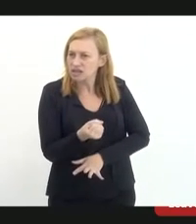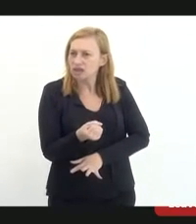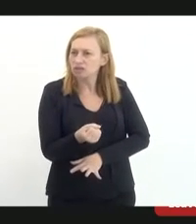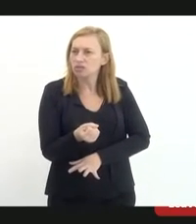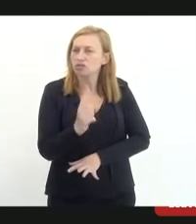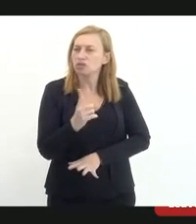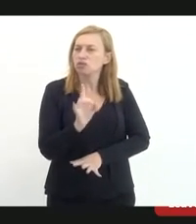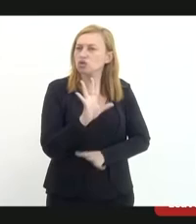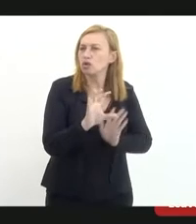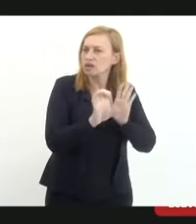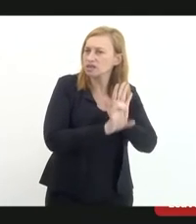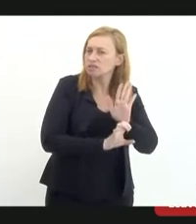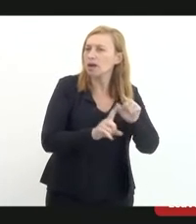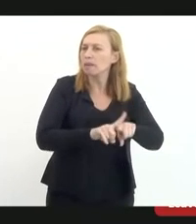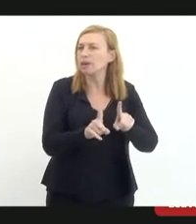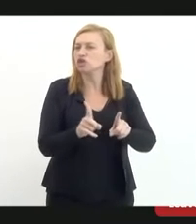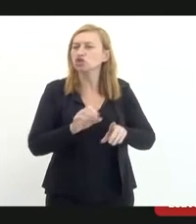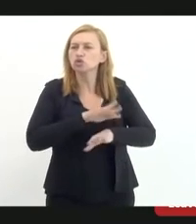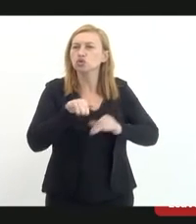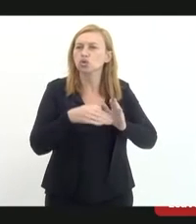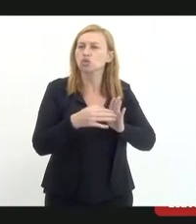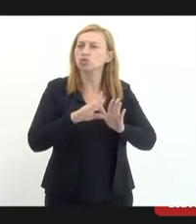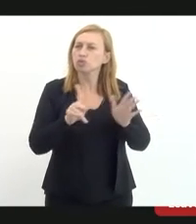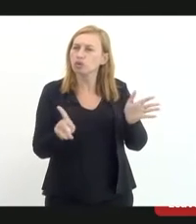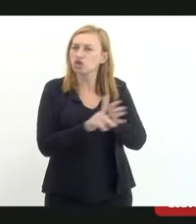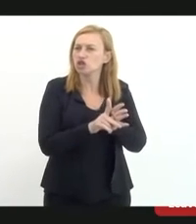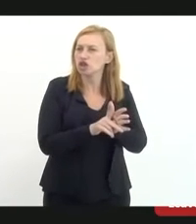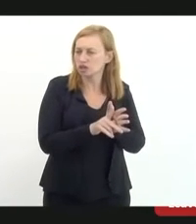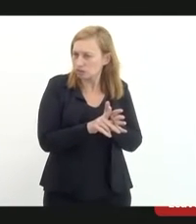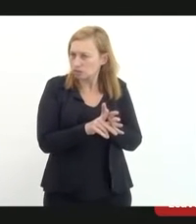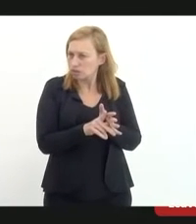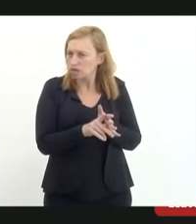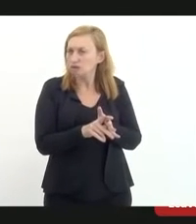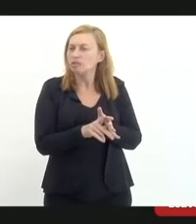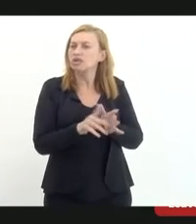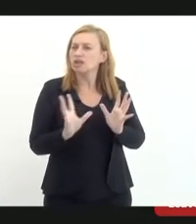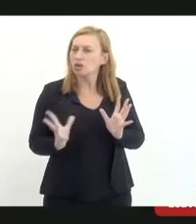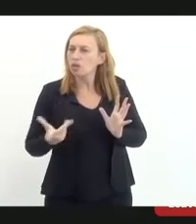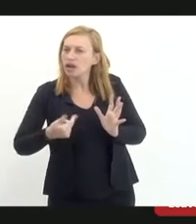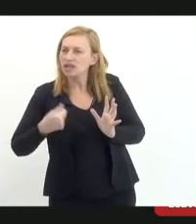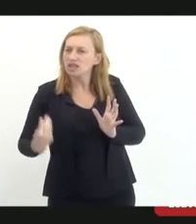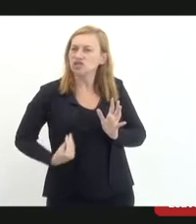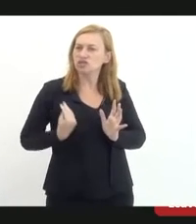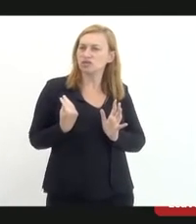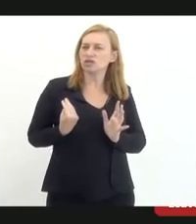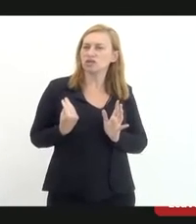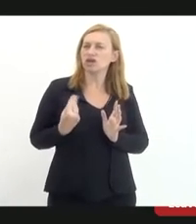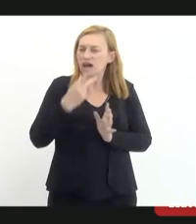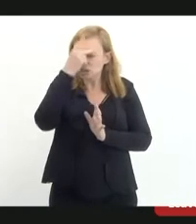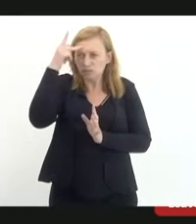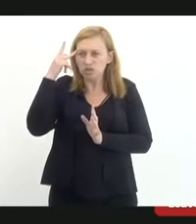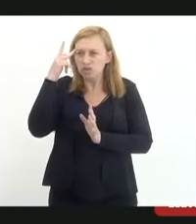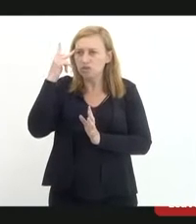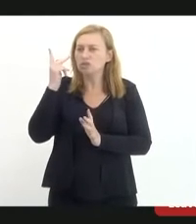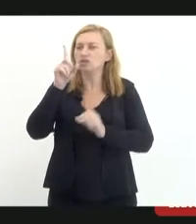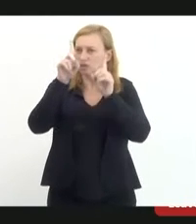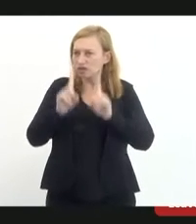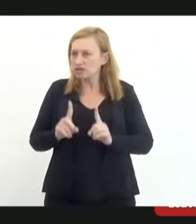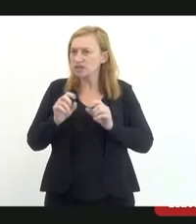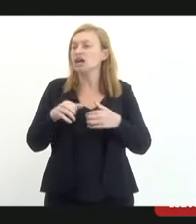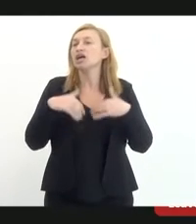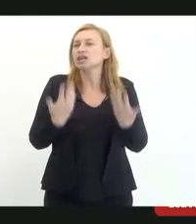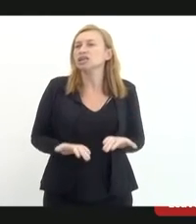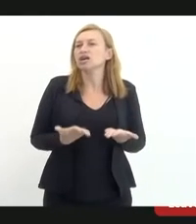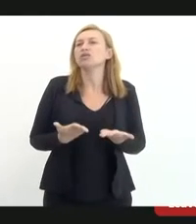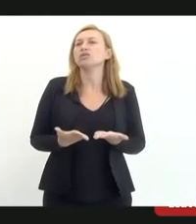só as emendas, mas bem como todo o projeto, para que a gente possa dar qualidade de vida às pessoas com deficiência.